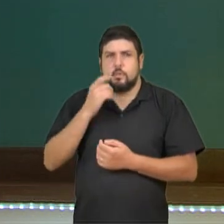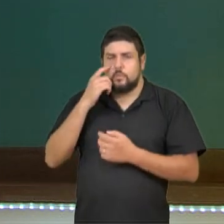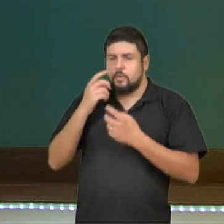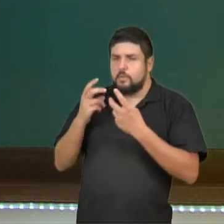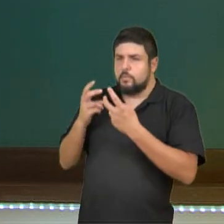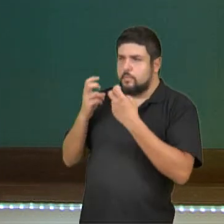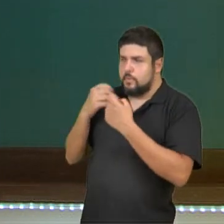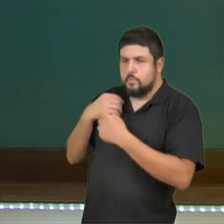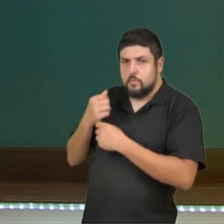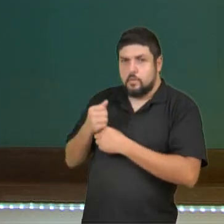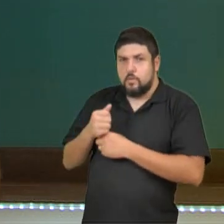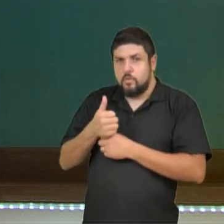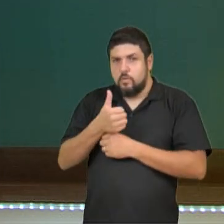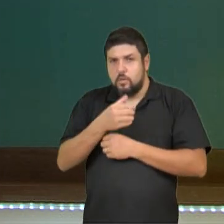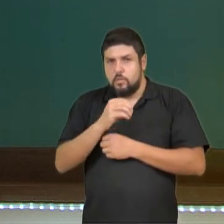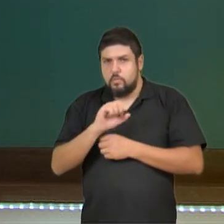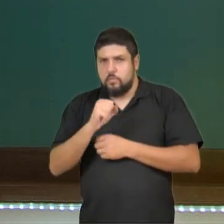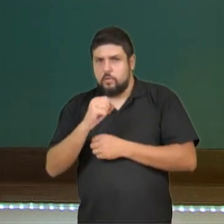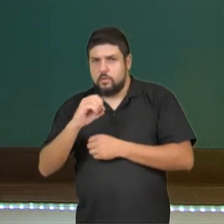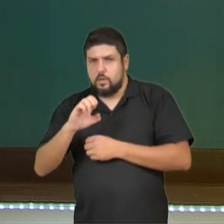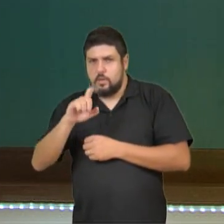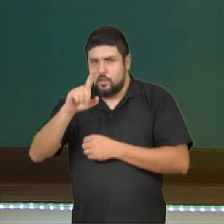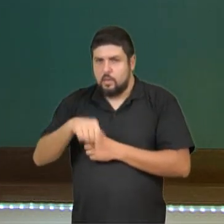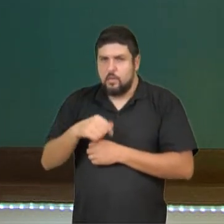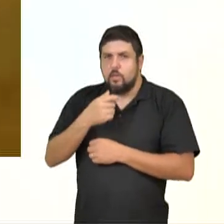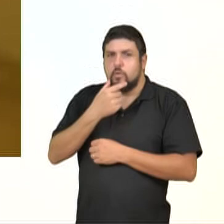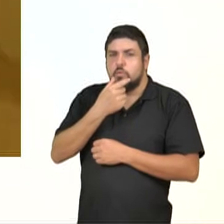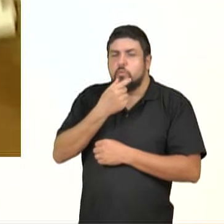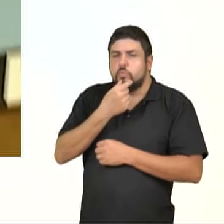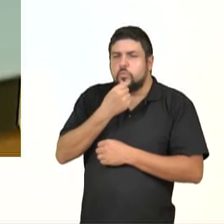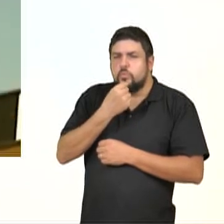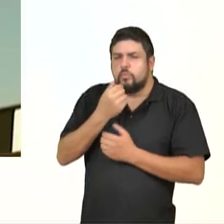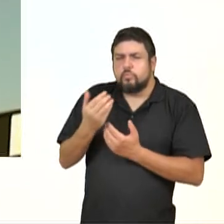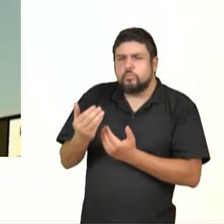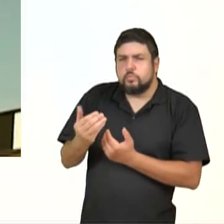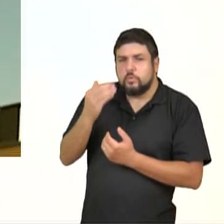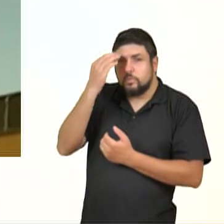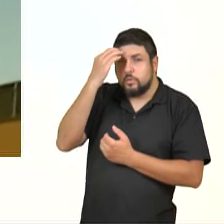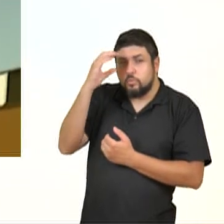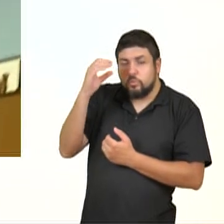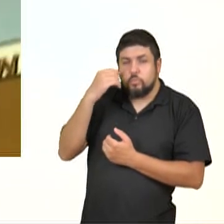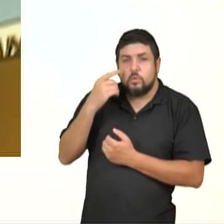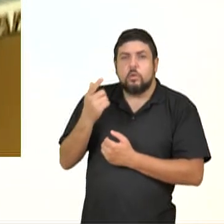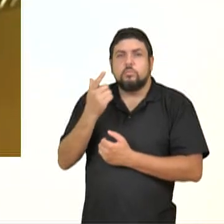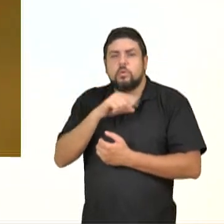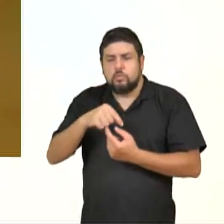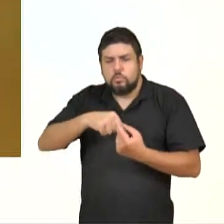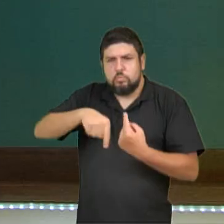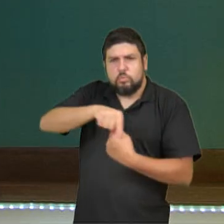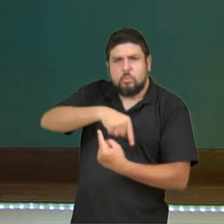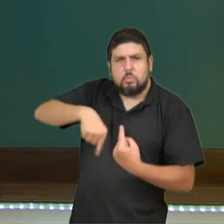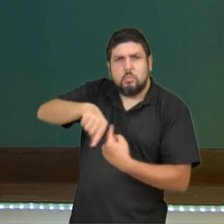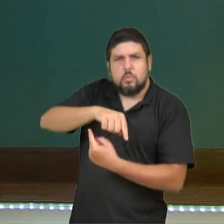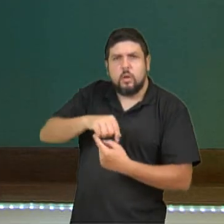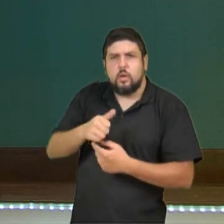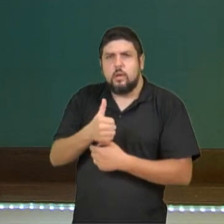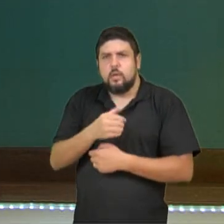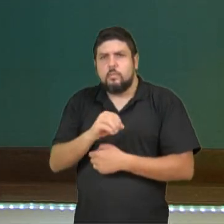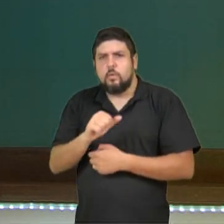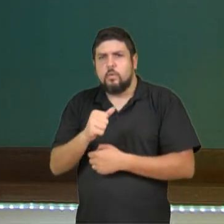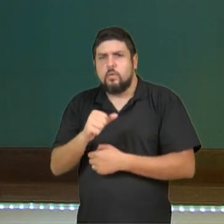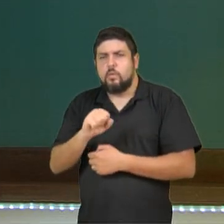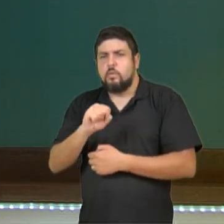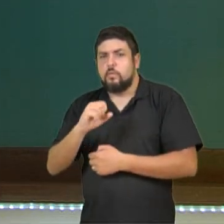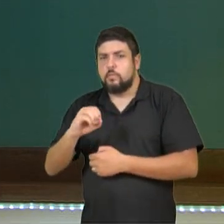um atleta de Curitiba, o Gikuri, que conseguiu fazer, realizar esse feito com essa manobra aí. 1080